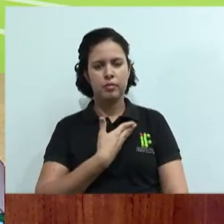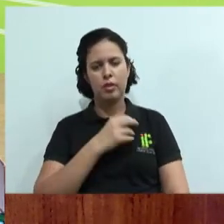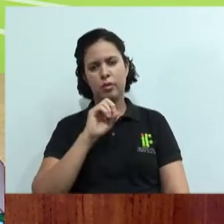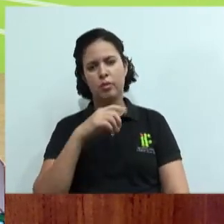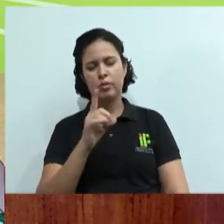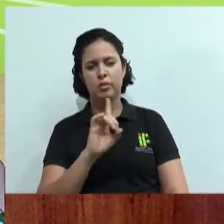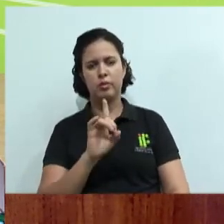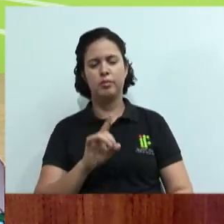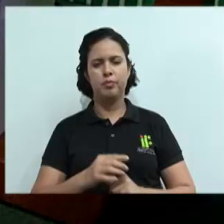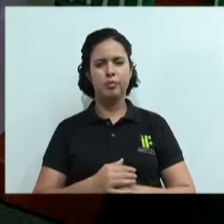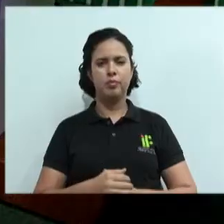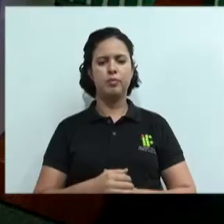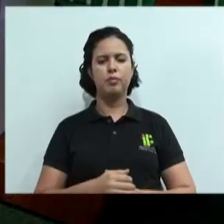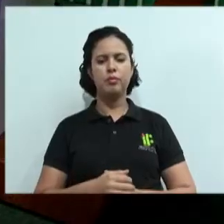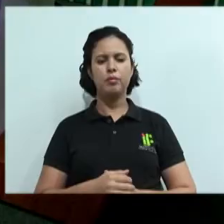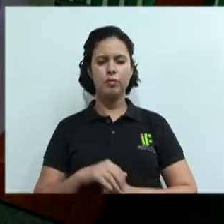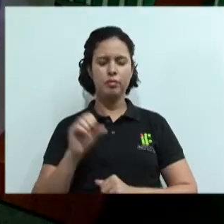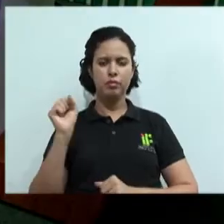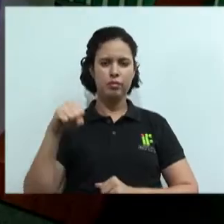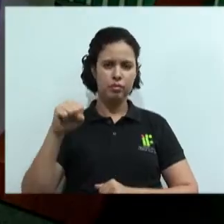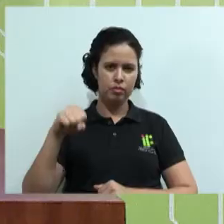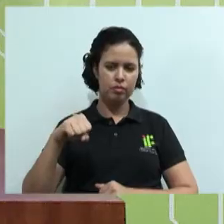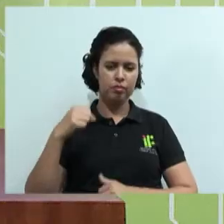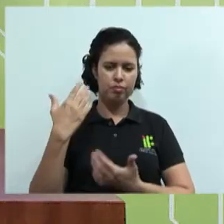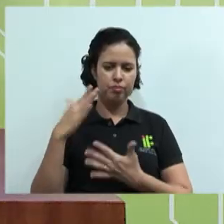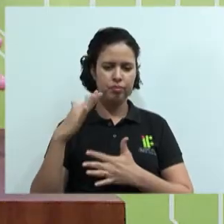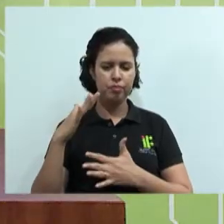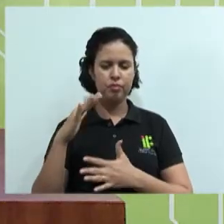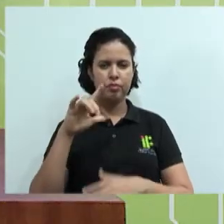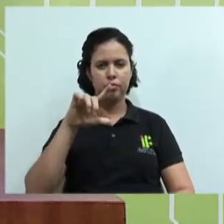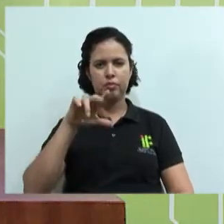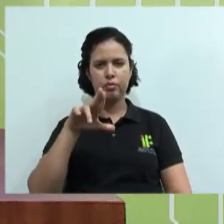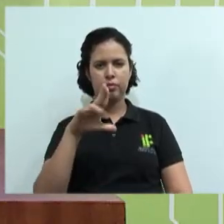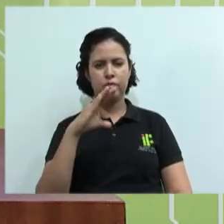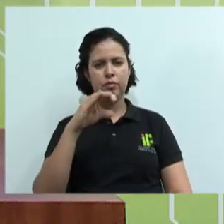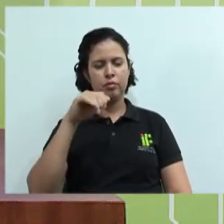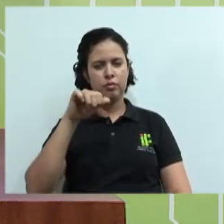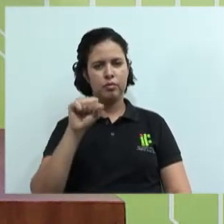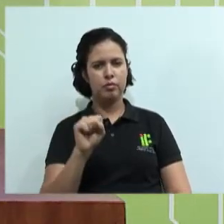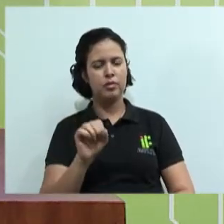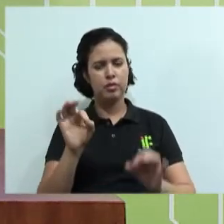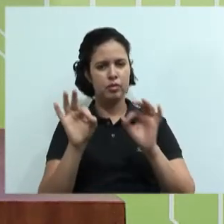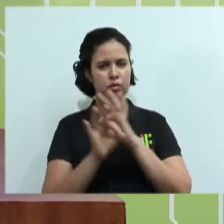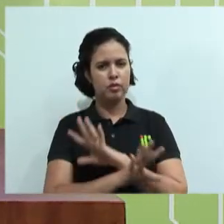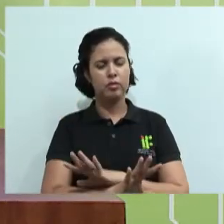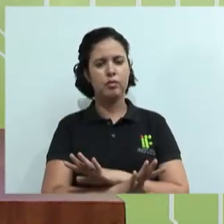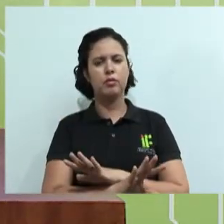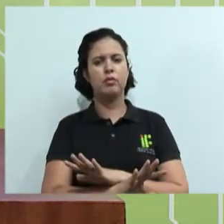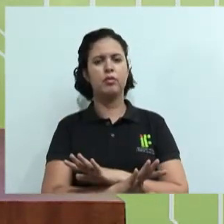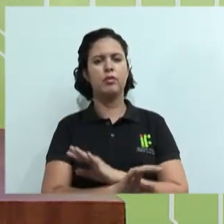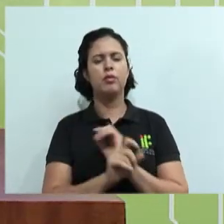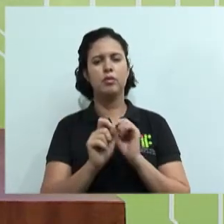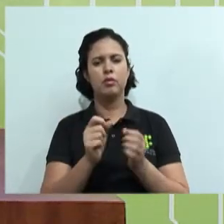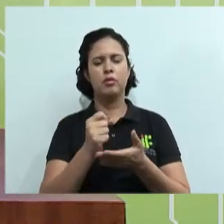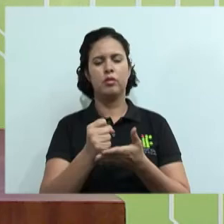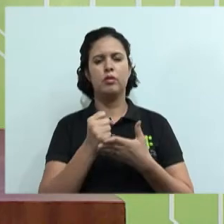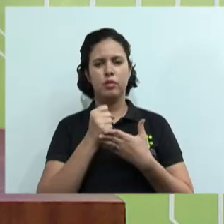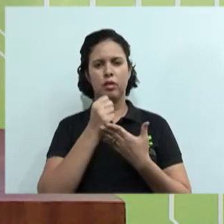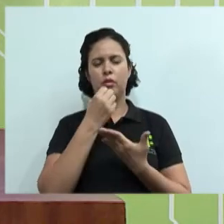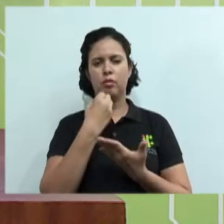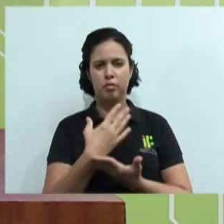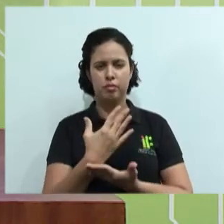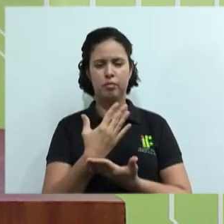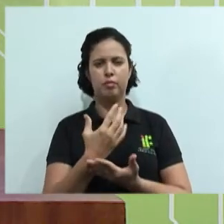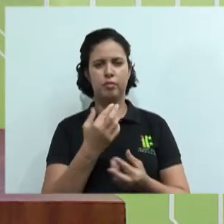não. Não é isso, professor? É isso mesmo. Parabéns aí, o Lucas, né? Essa resposta completa aí, do que traz um bom relacionamento